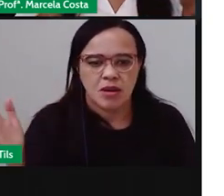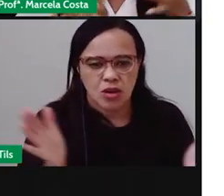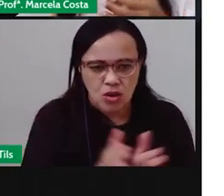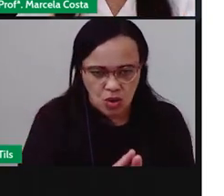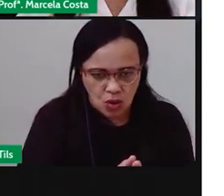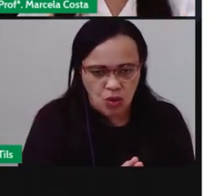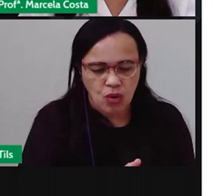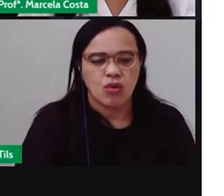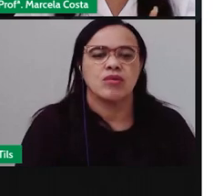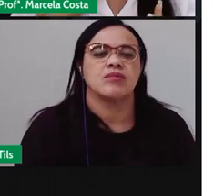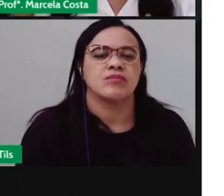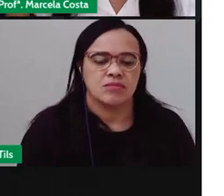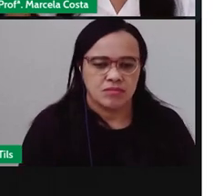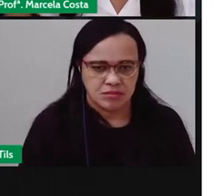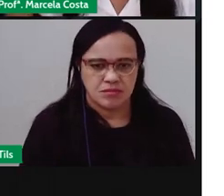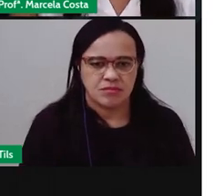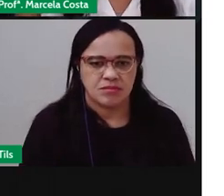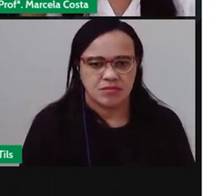Milho